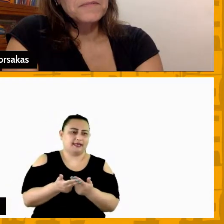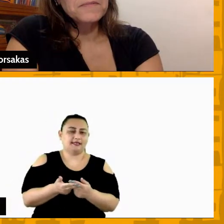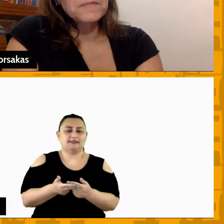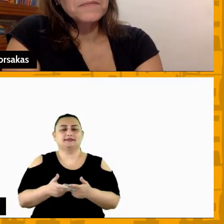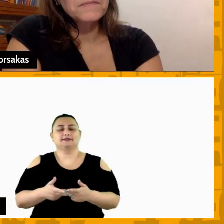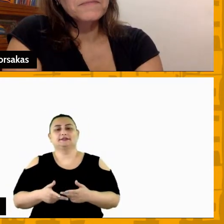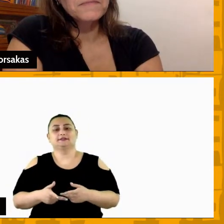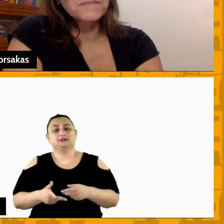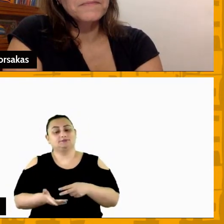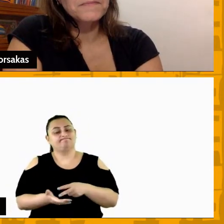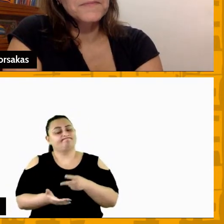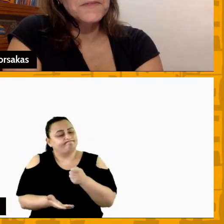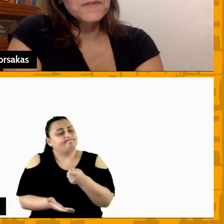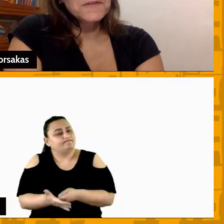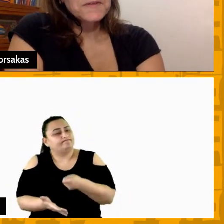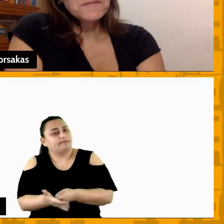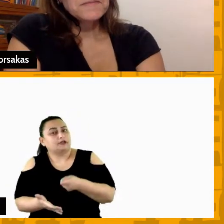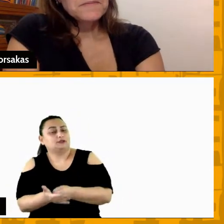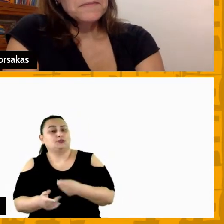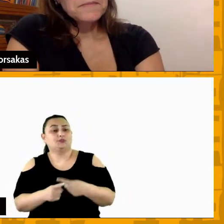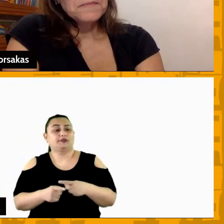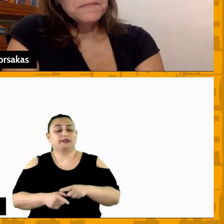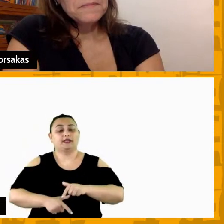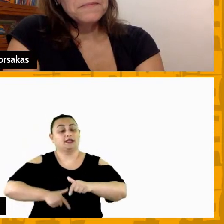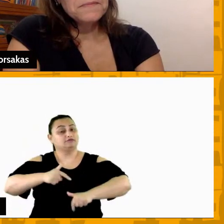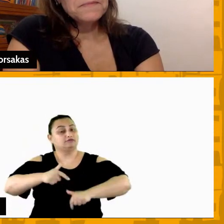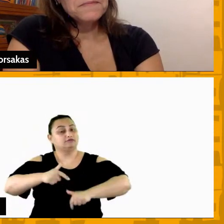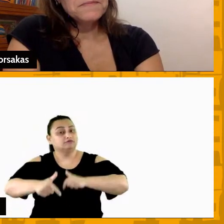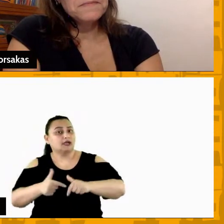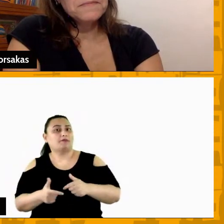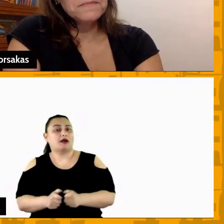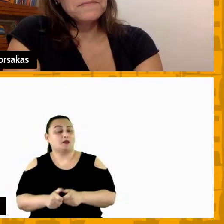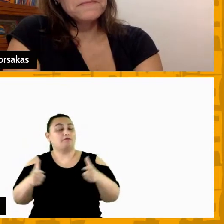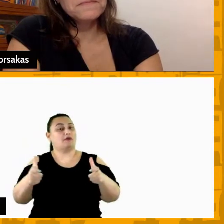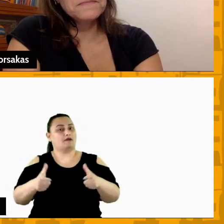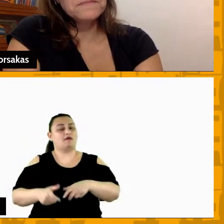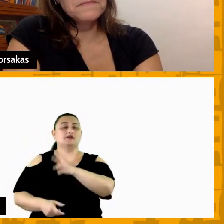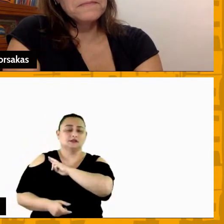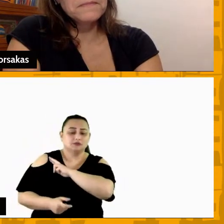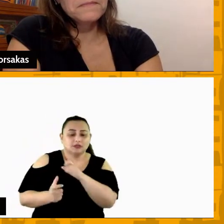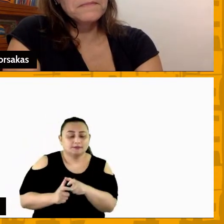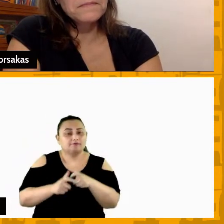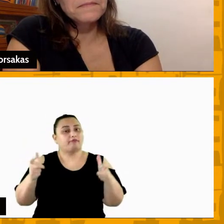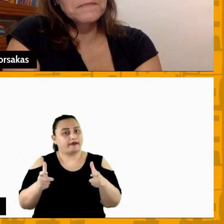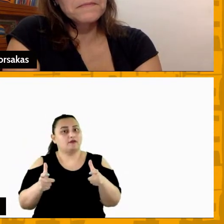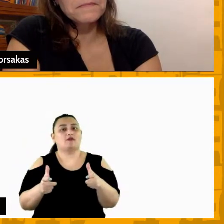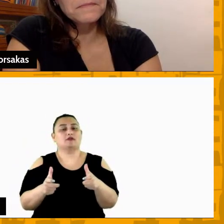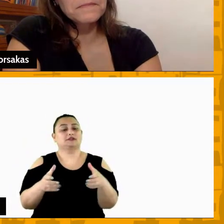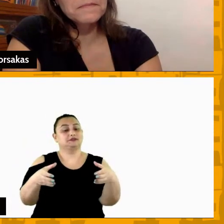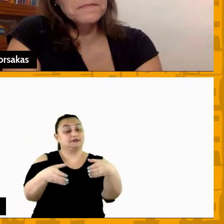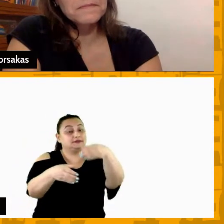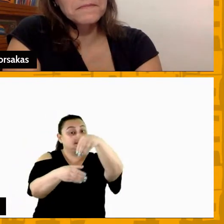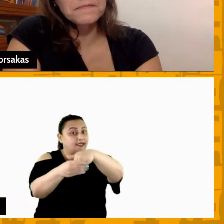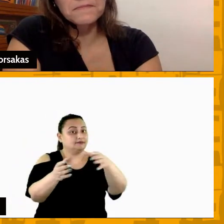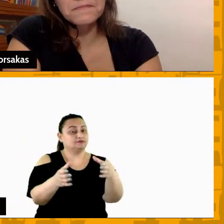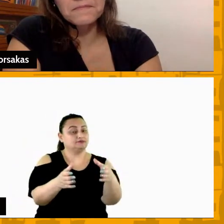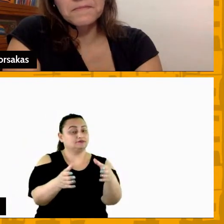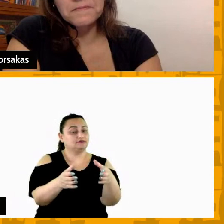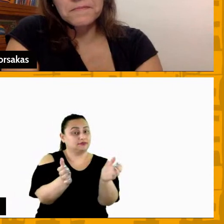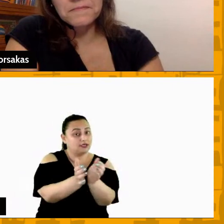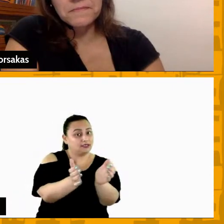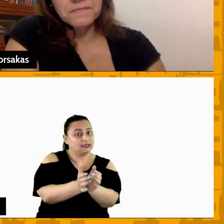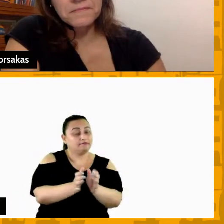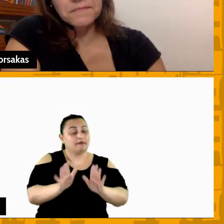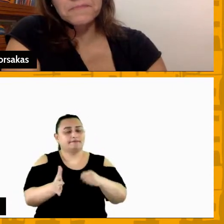se mantendo na quadra porque ele tem um volume de jogo maior ele tem uma responsabilidade maior perante a equipe agora